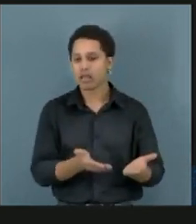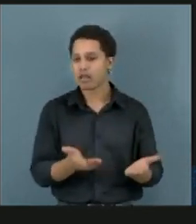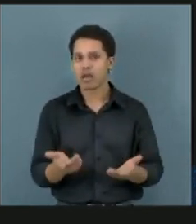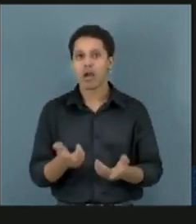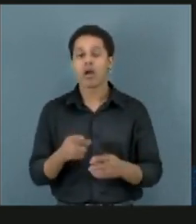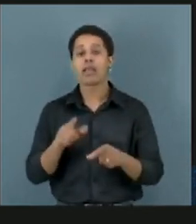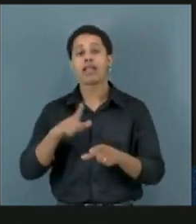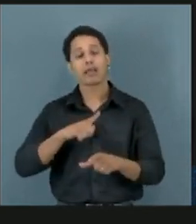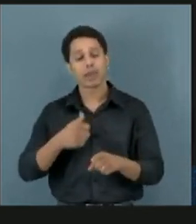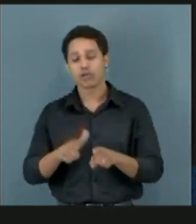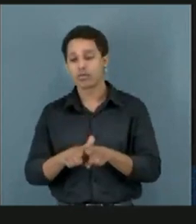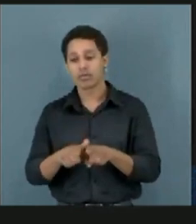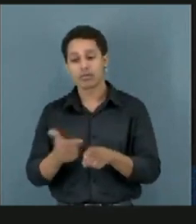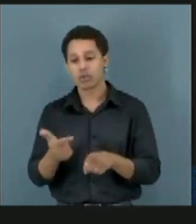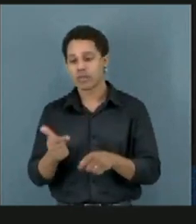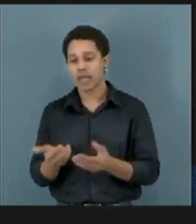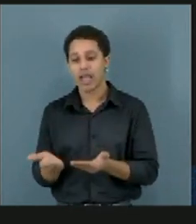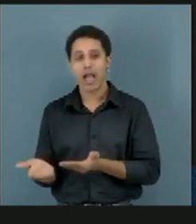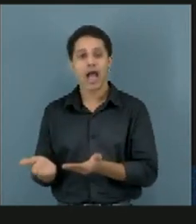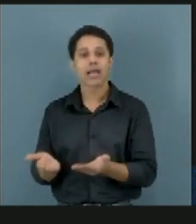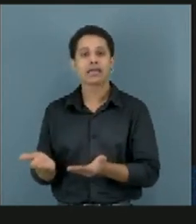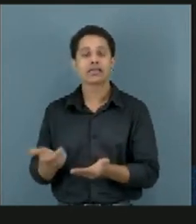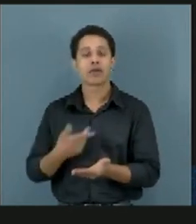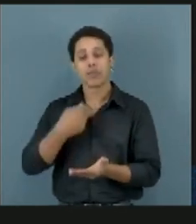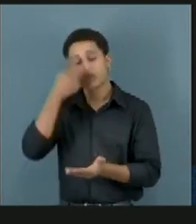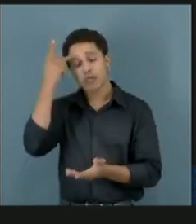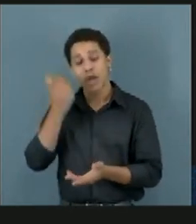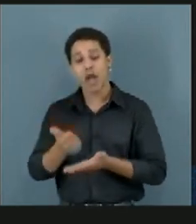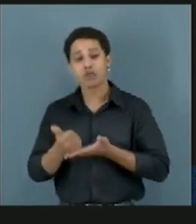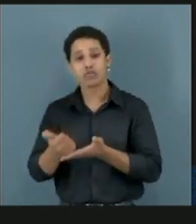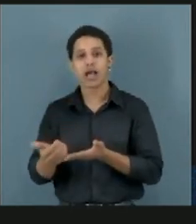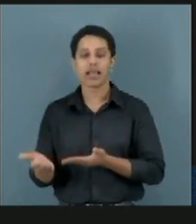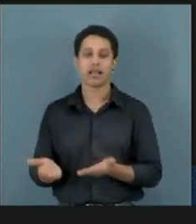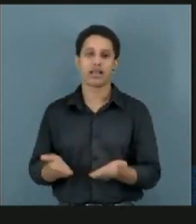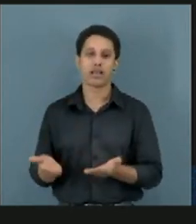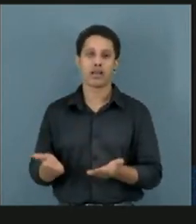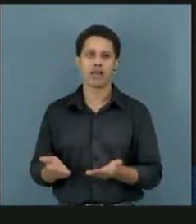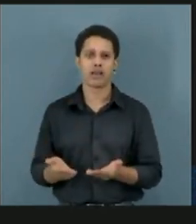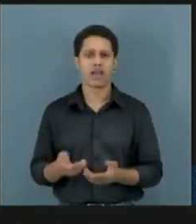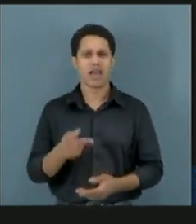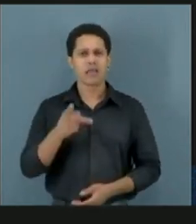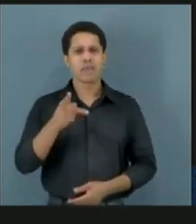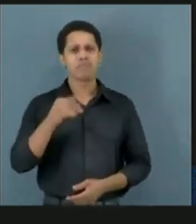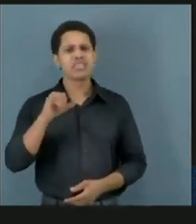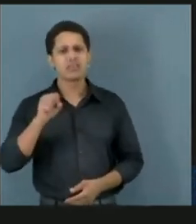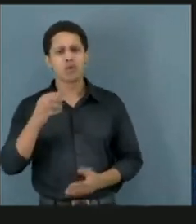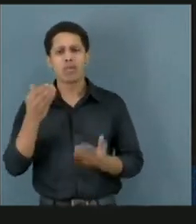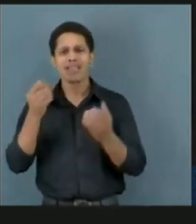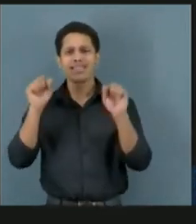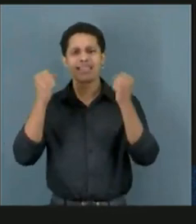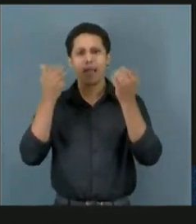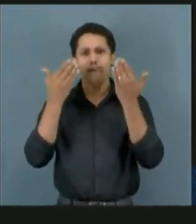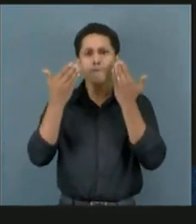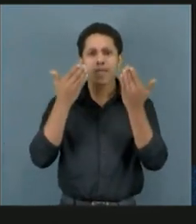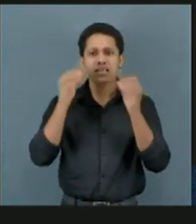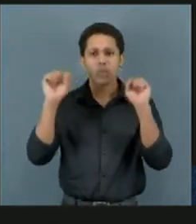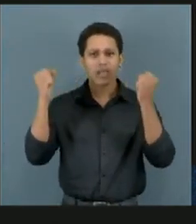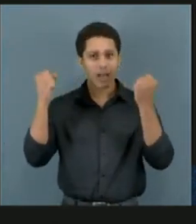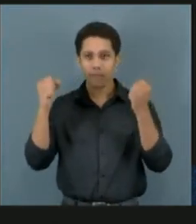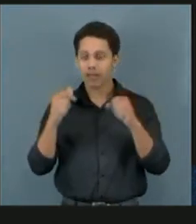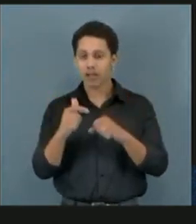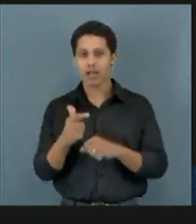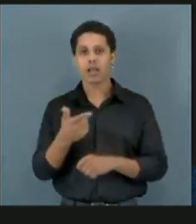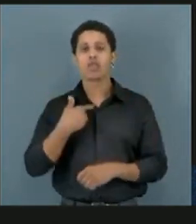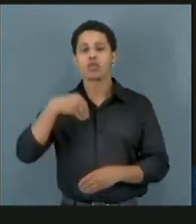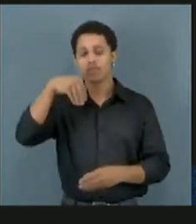ajudar a tratar. Como os antidepressivos, psicoterapia no sistema público de saúde, para que as pessoas tenham acesso e façam tratamento